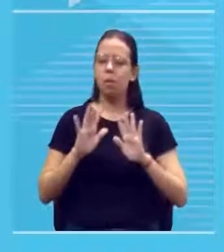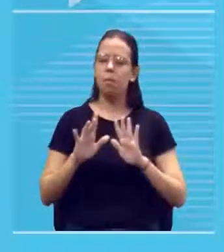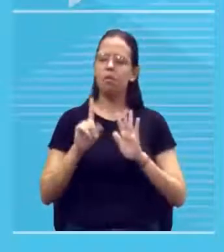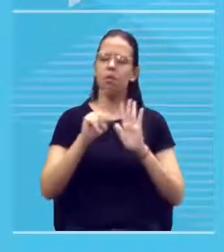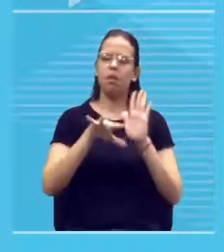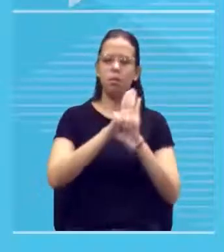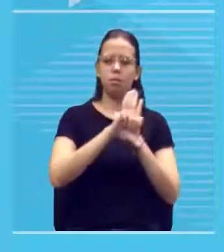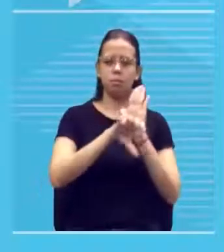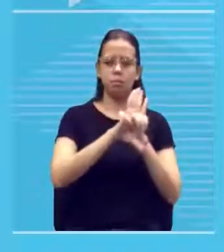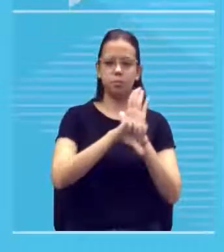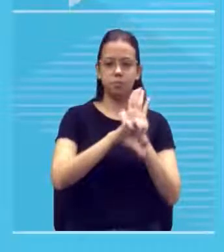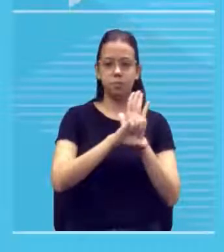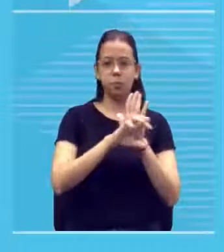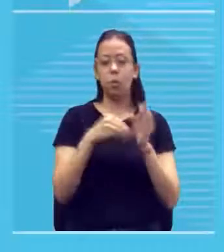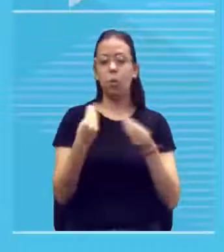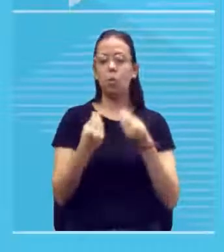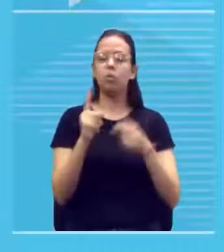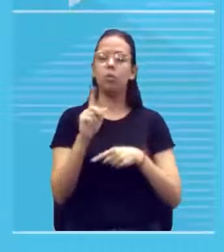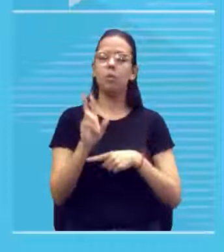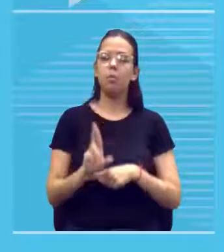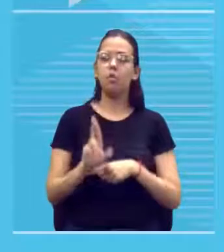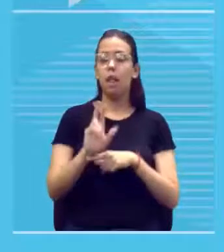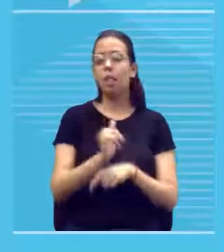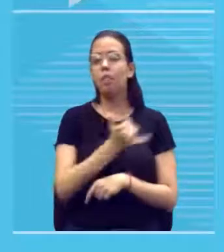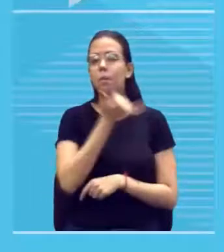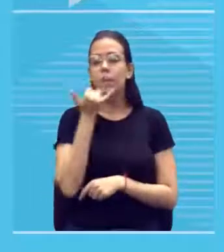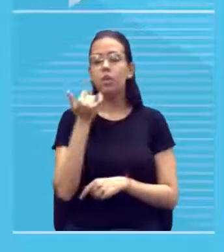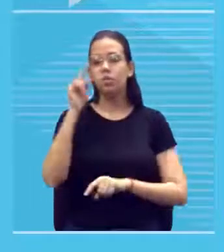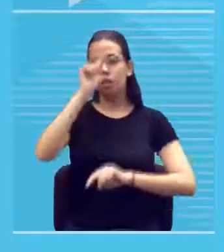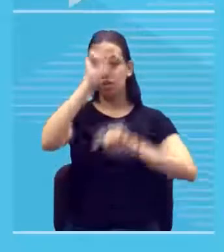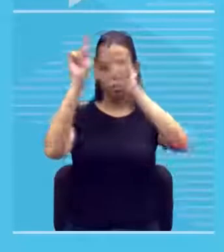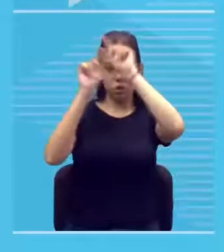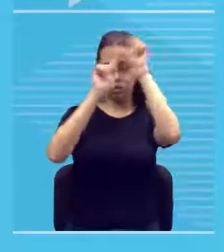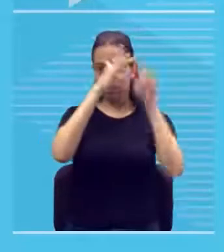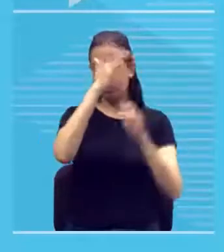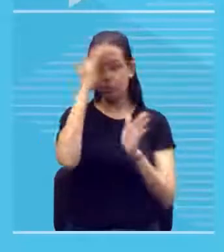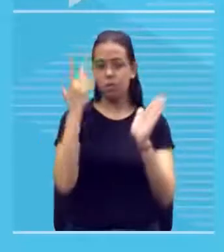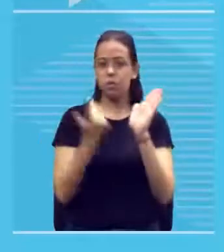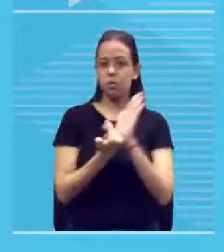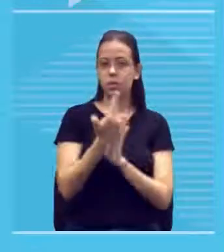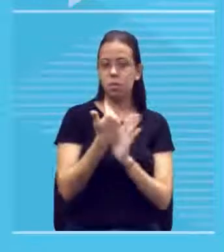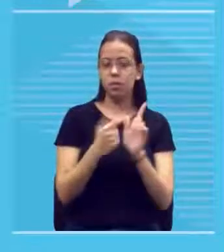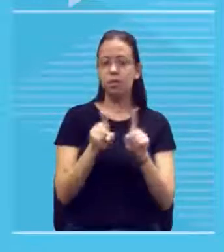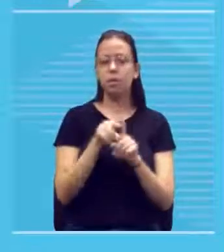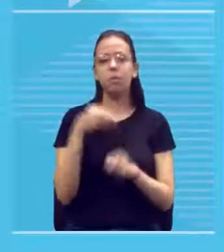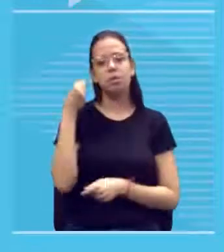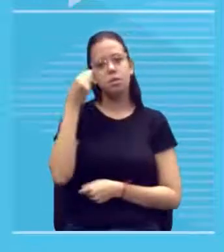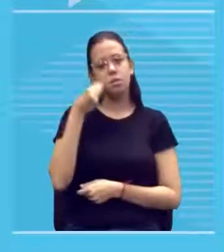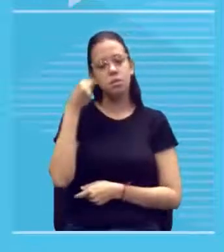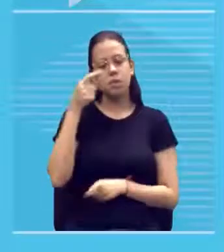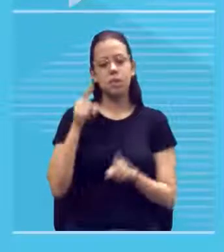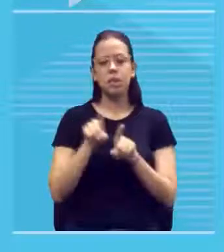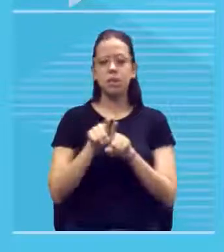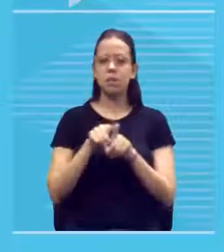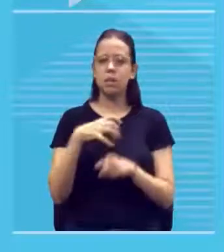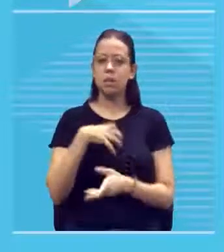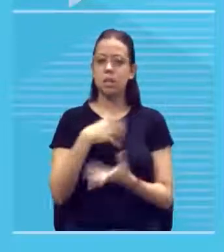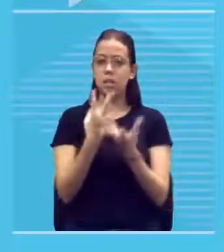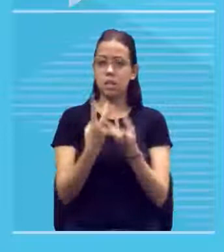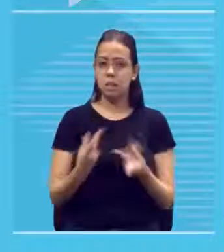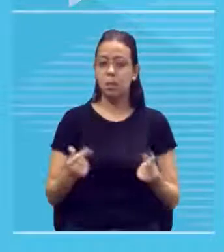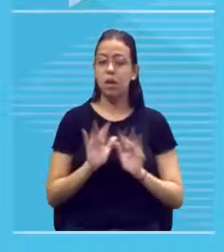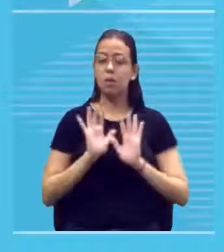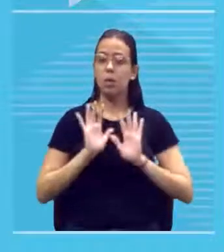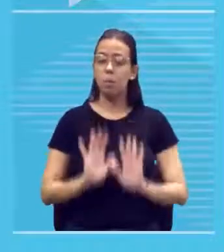figurativa aí vai depender da criatividade de quem está pintando da experiência e da sensibilidade mas fora